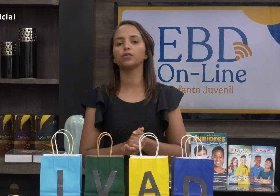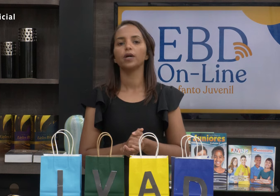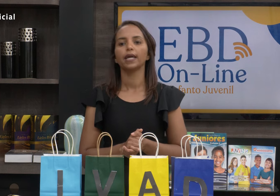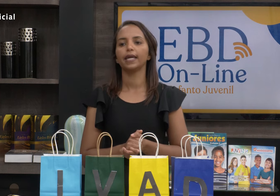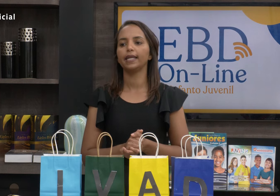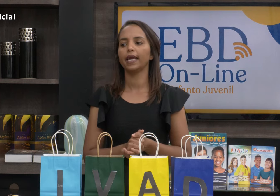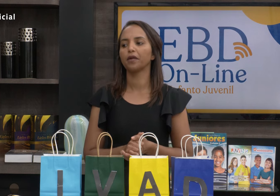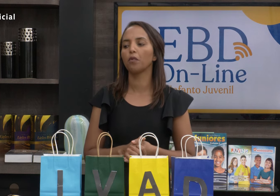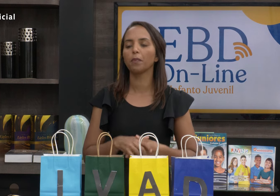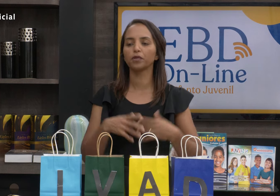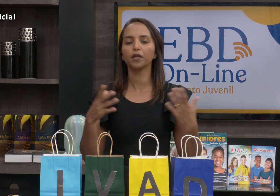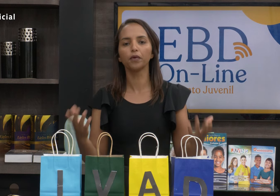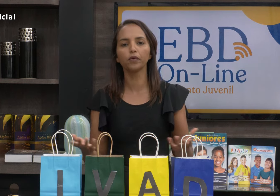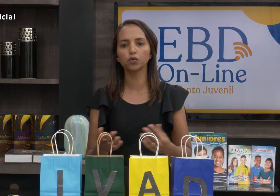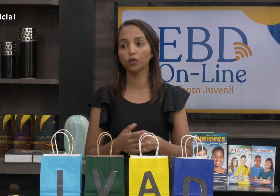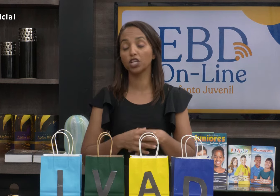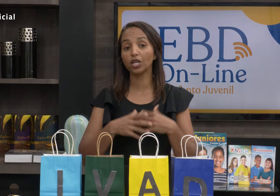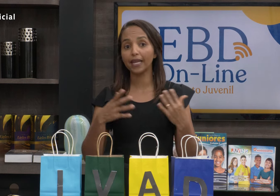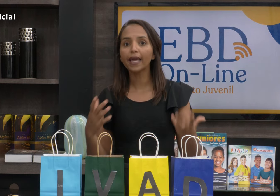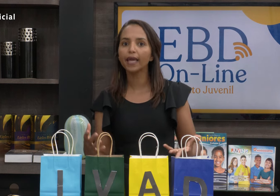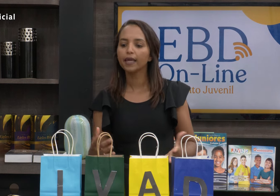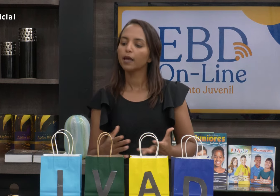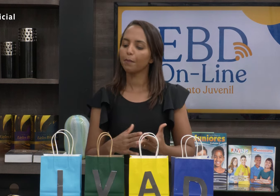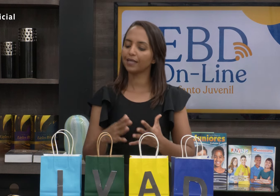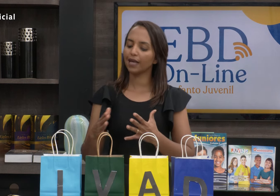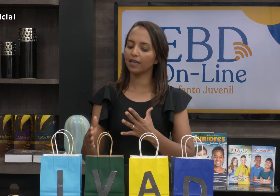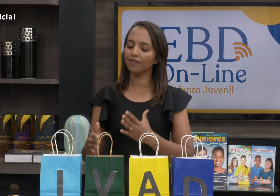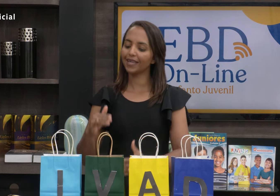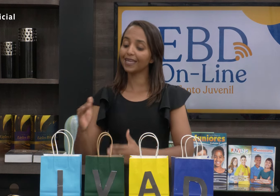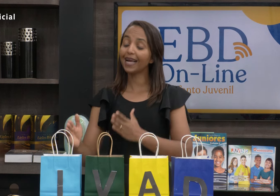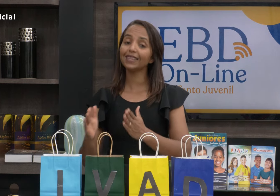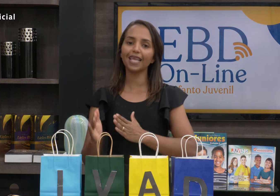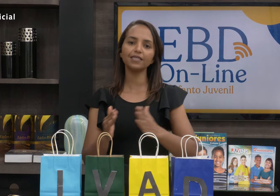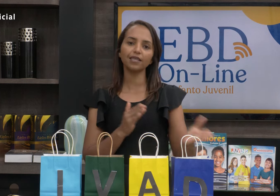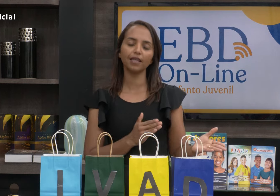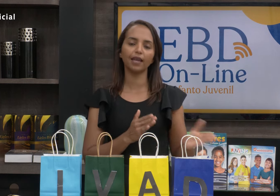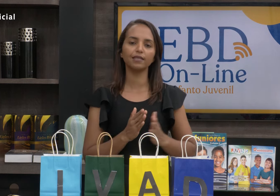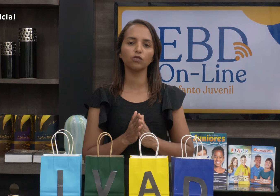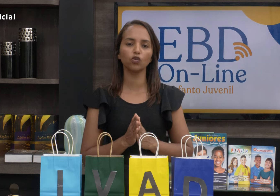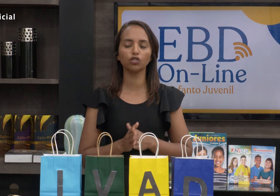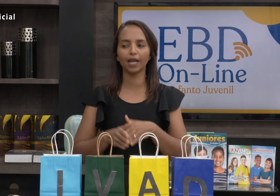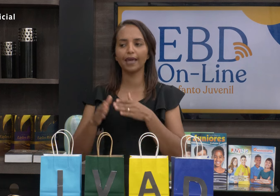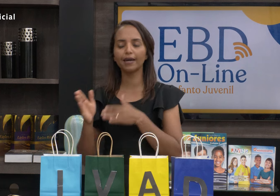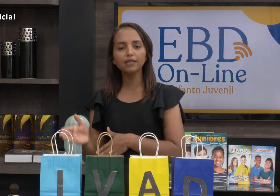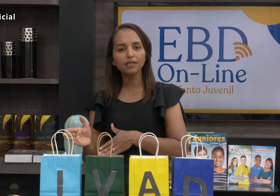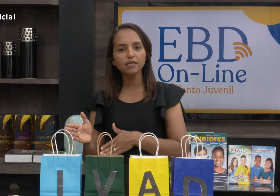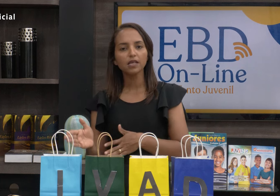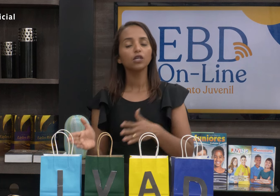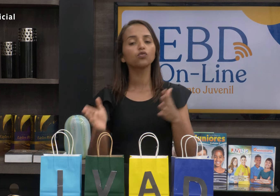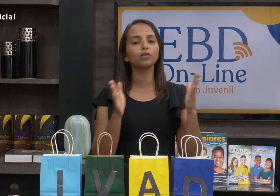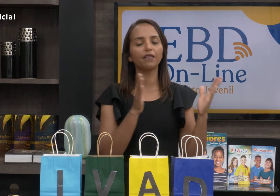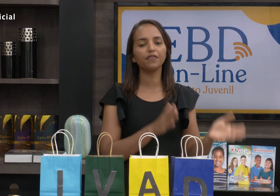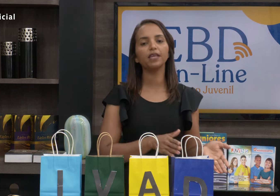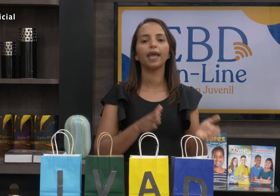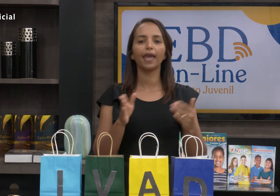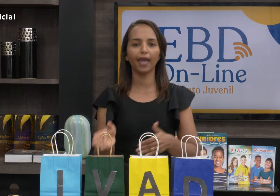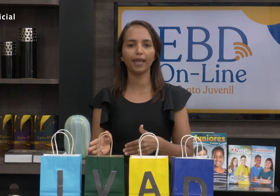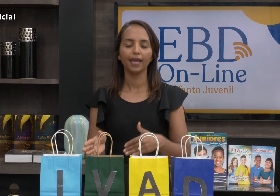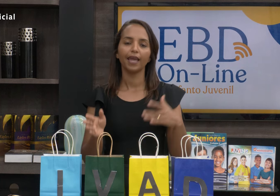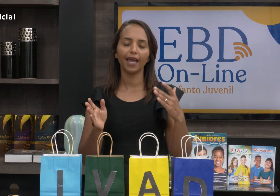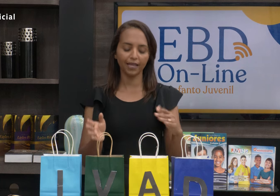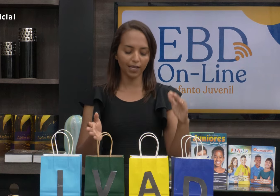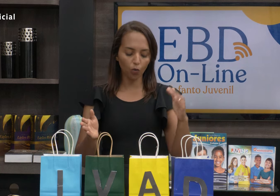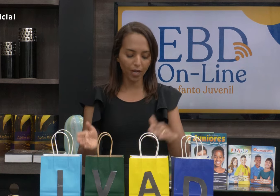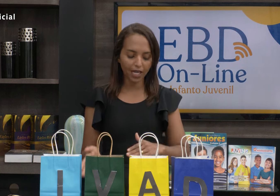quando ele era um homem poderoso, quando ele já era rei. Mas aqui vai anteceder. A lição de hoje é antes do Davi